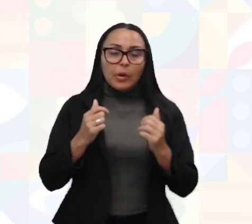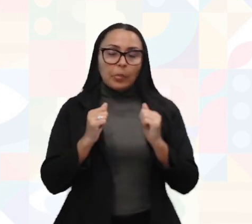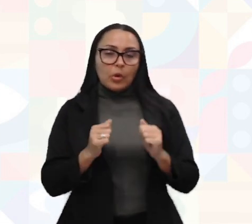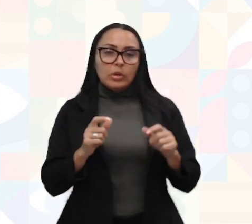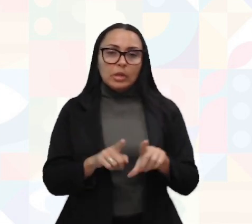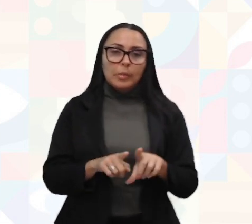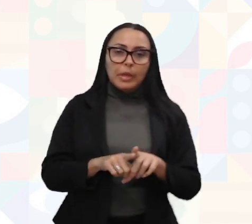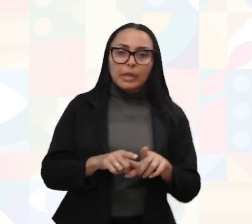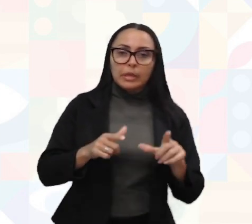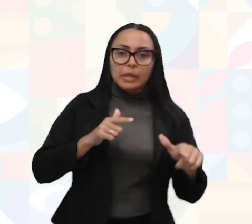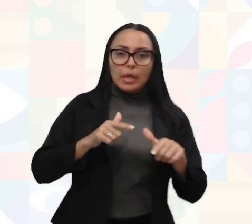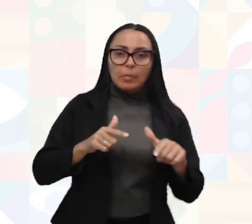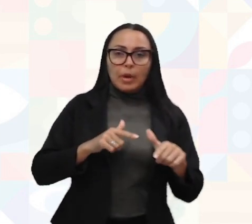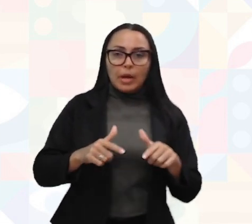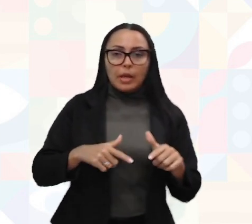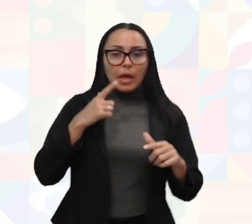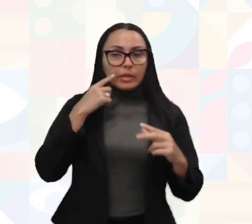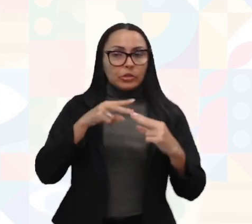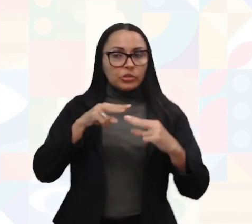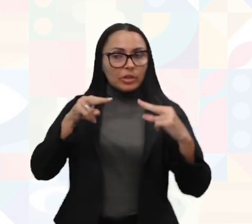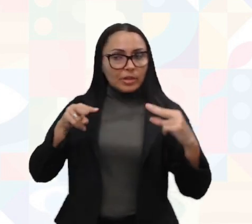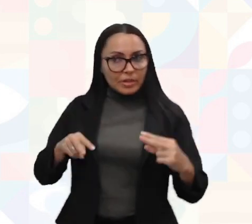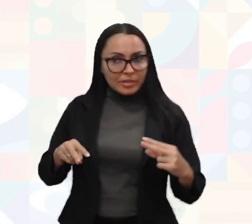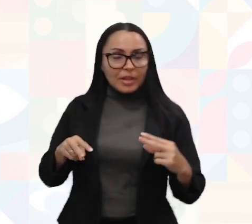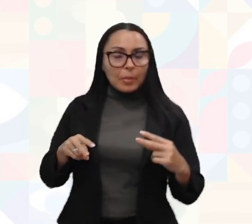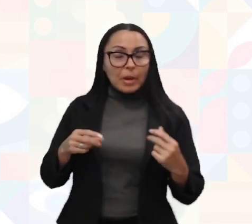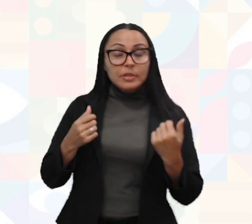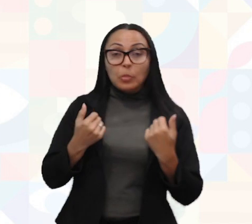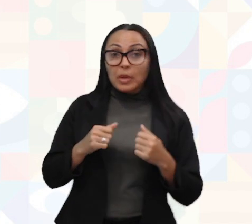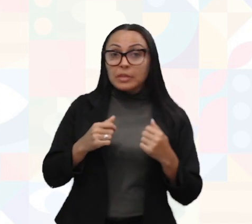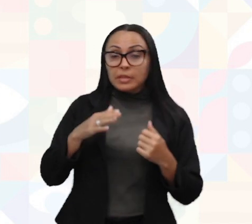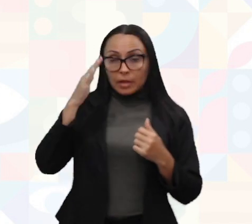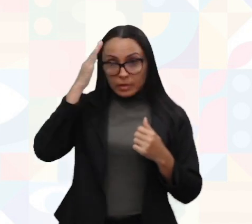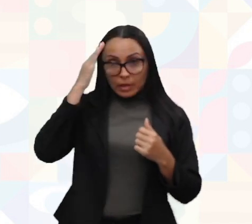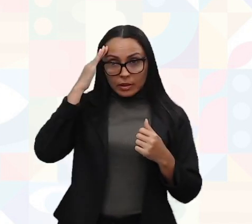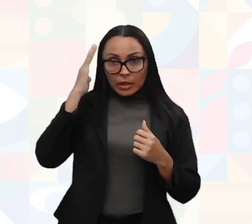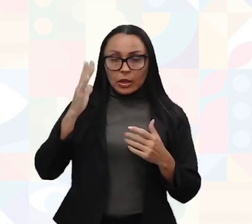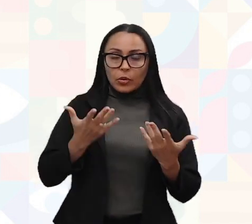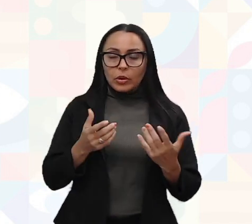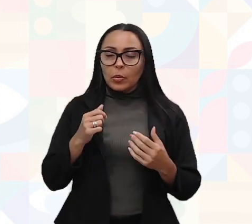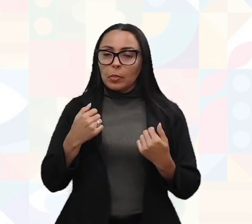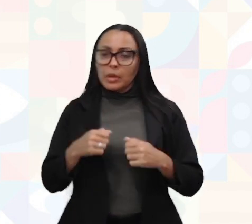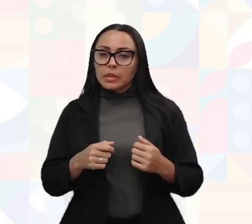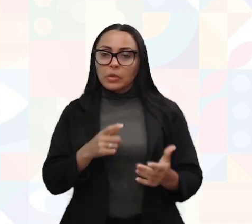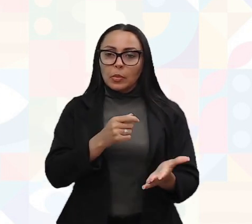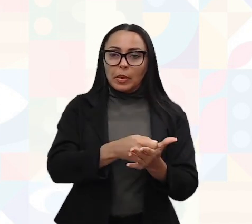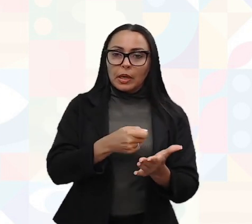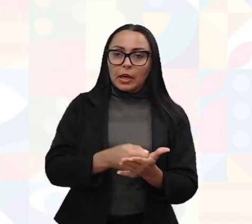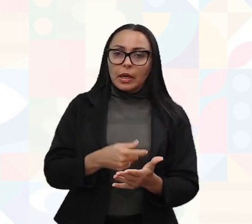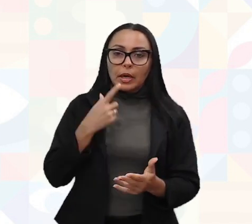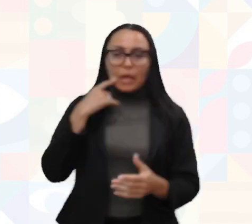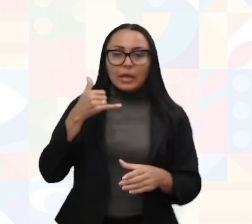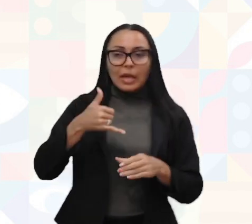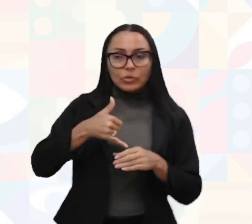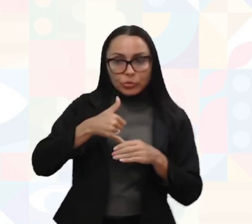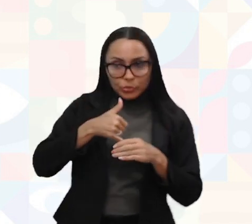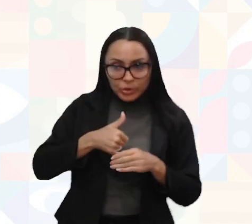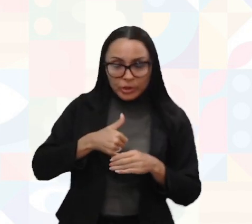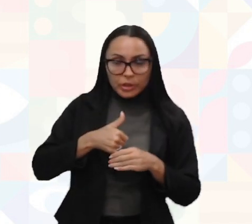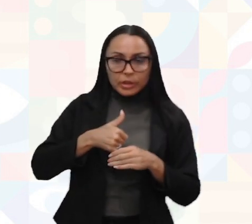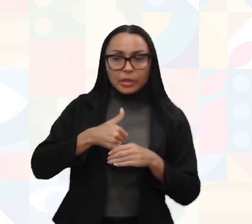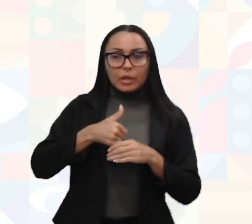também trabalhar no home office, mas eu tenho que entender os meus custos fixos. Eu tenho que pensar na questão de gasolina, de